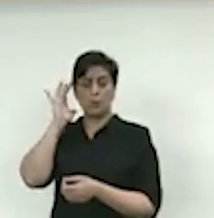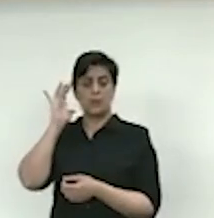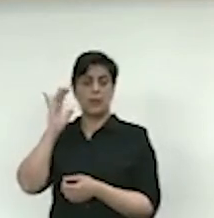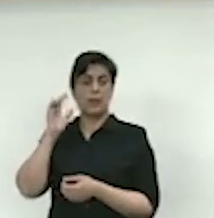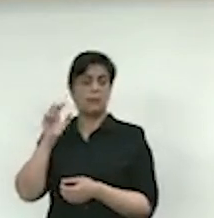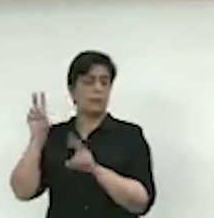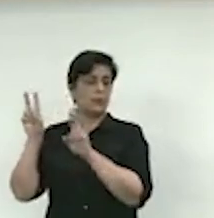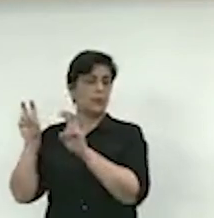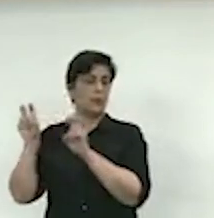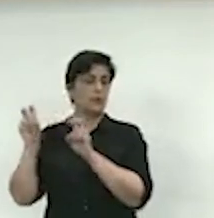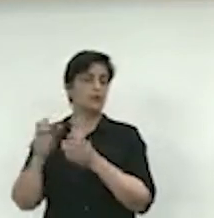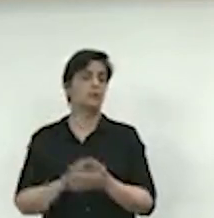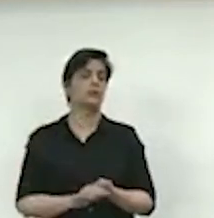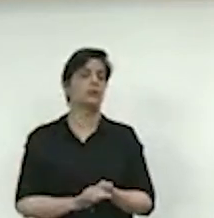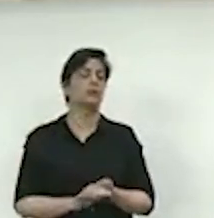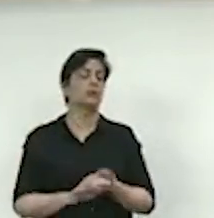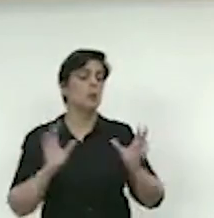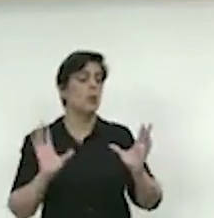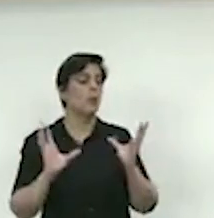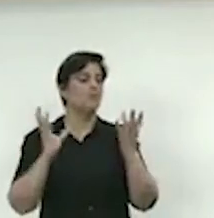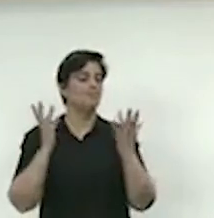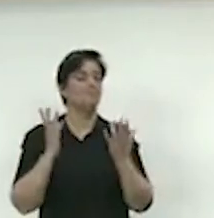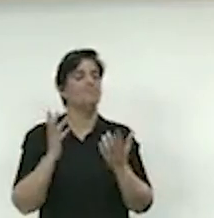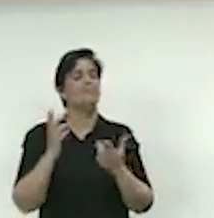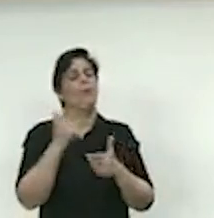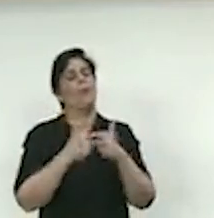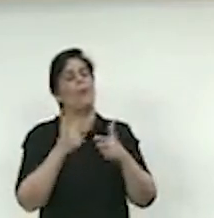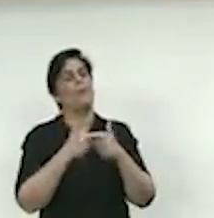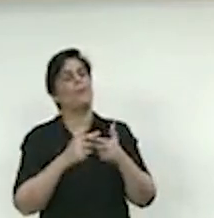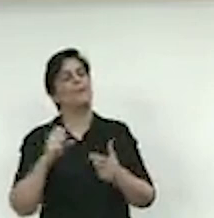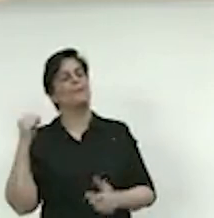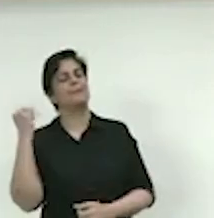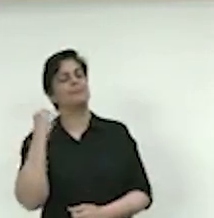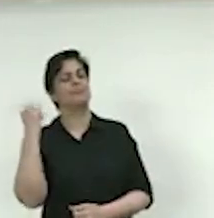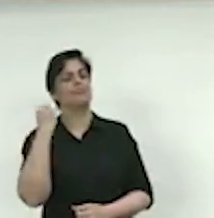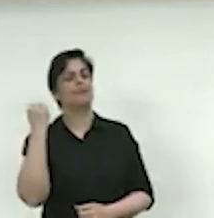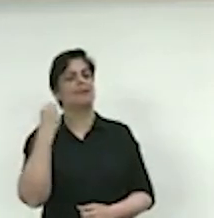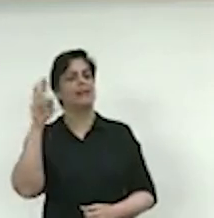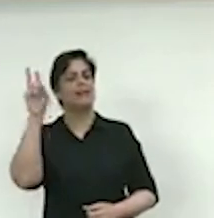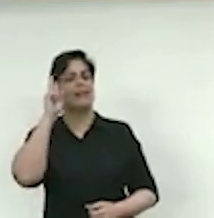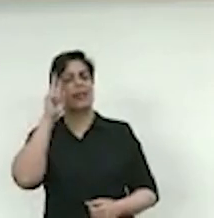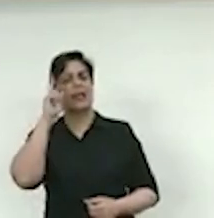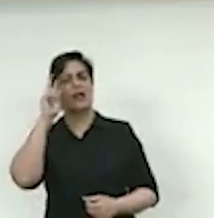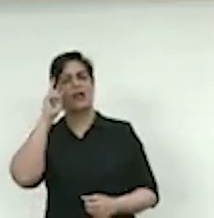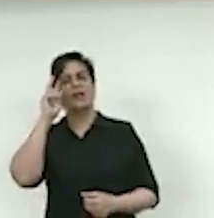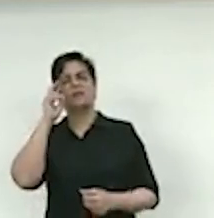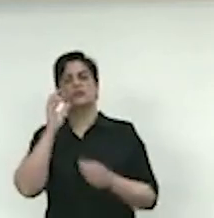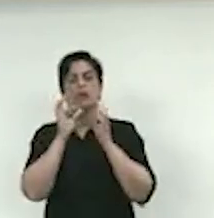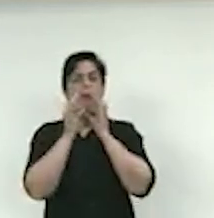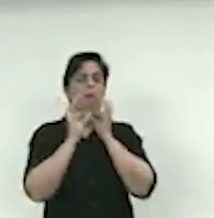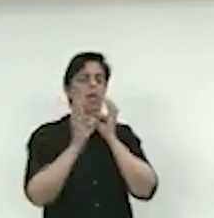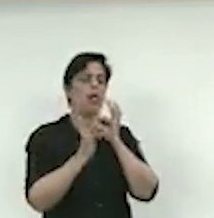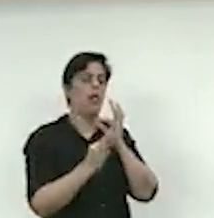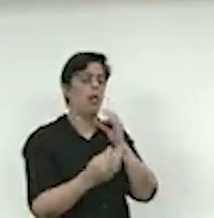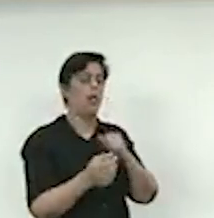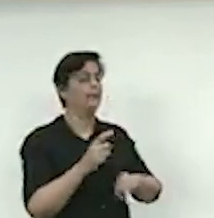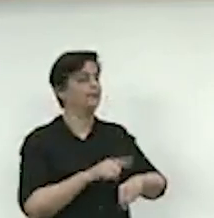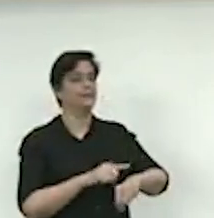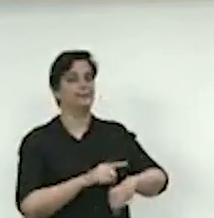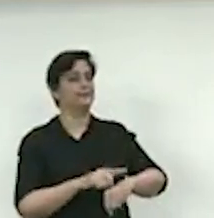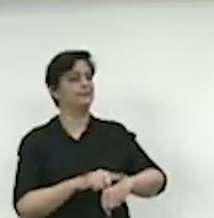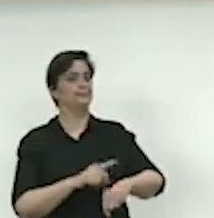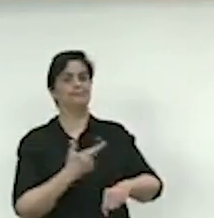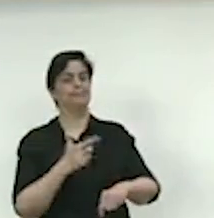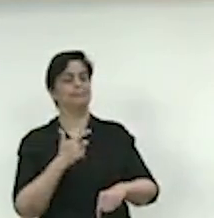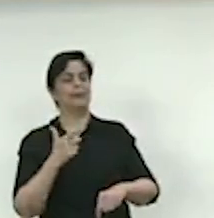teor desse requerimento é algo muito grave, na verdade. É uma história muito longa, que provavelmente o meu tempo regimental aqui,